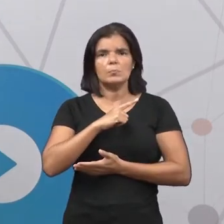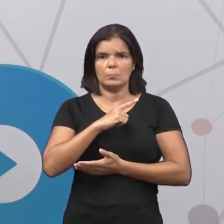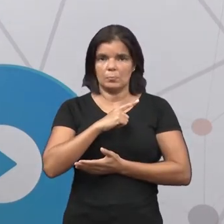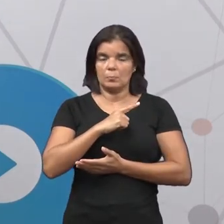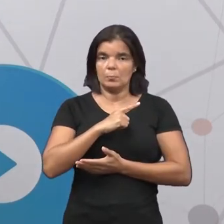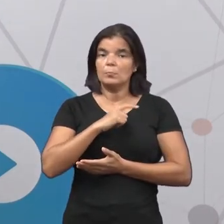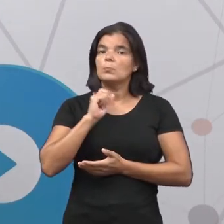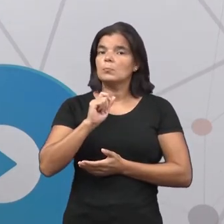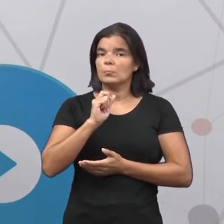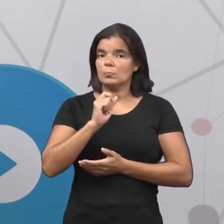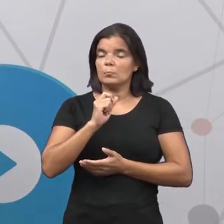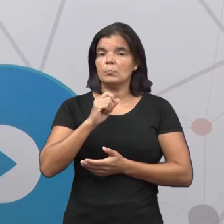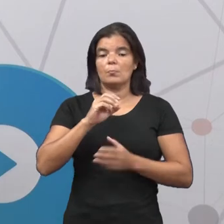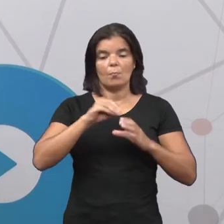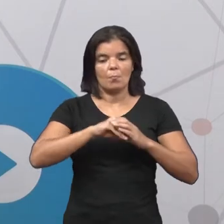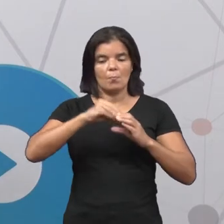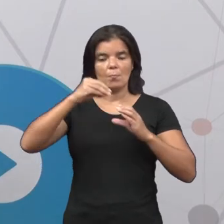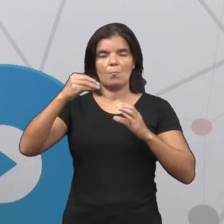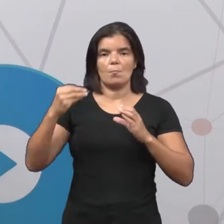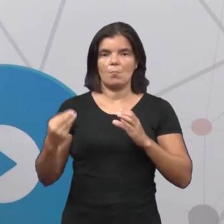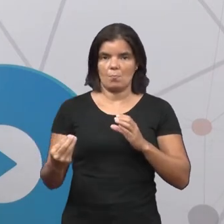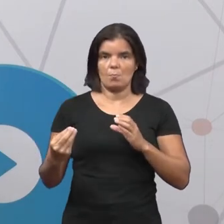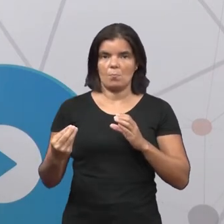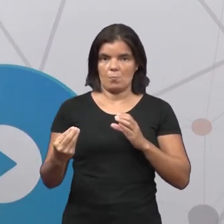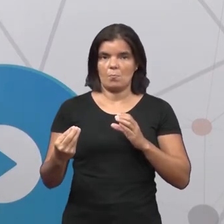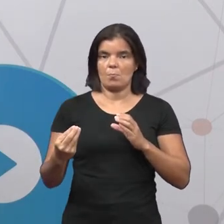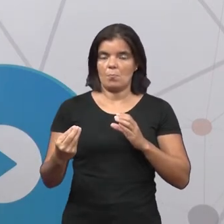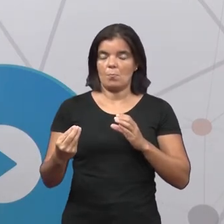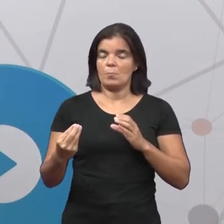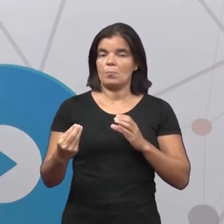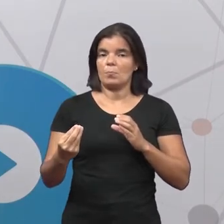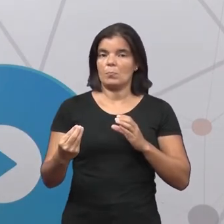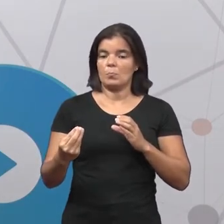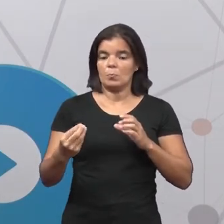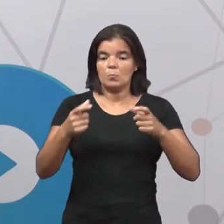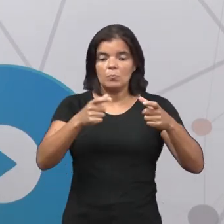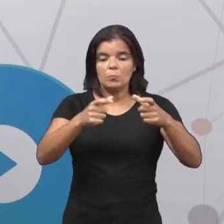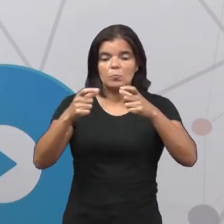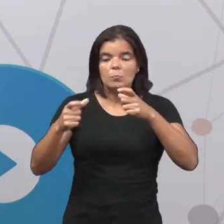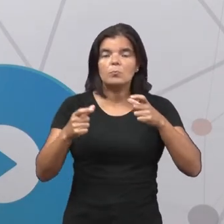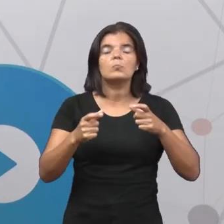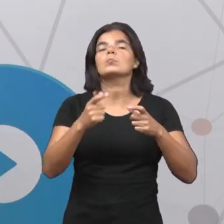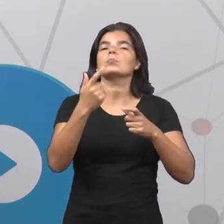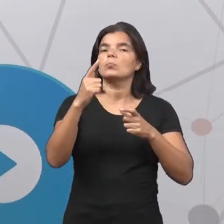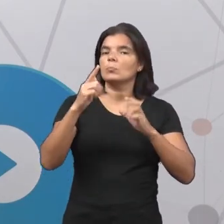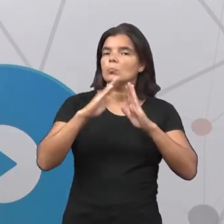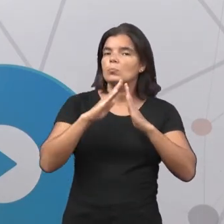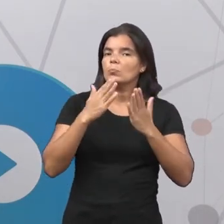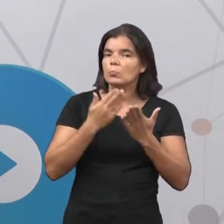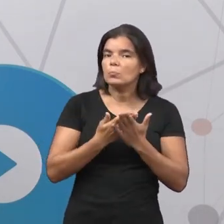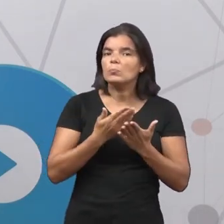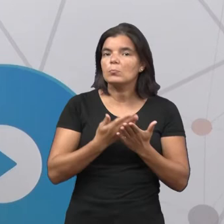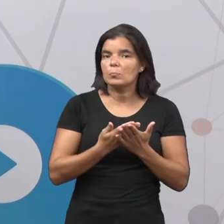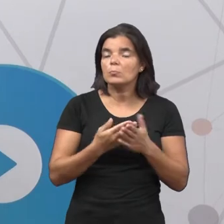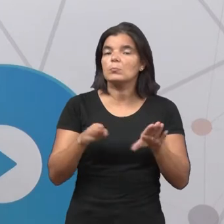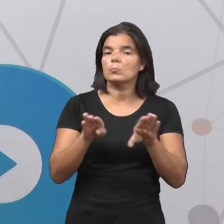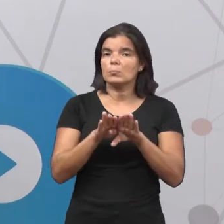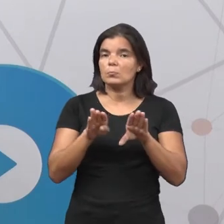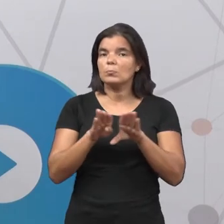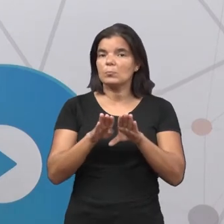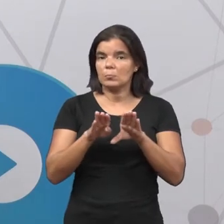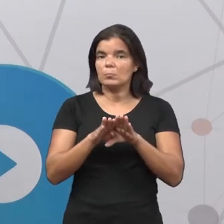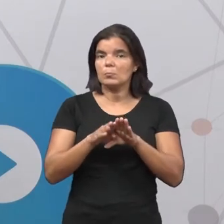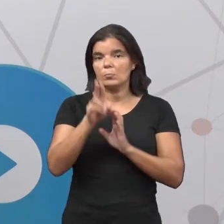uma atuação fora dos muros, fora do espaço geográfico da escola e também